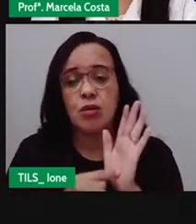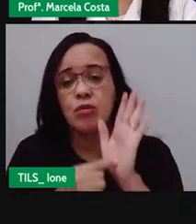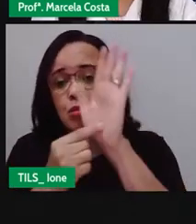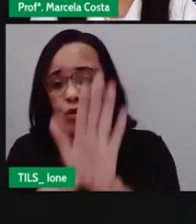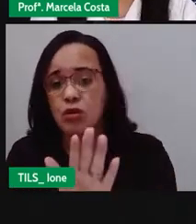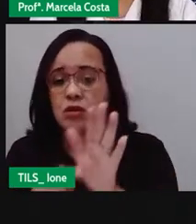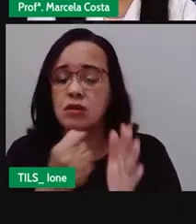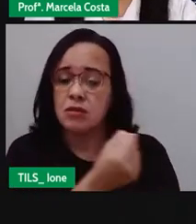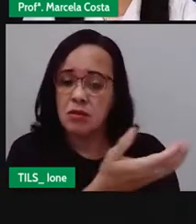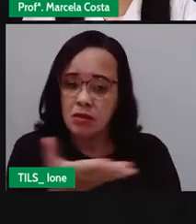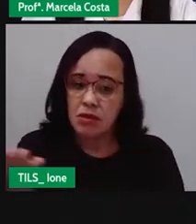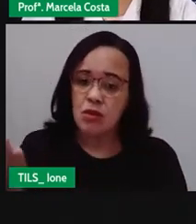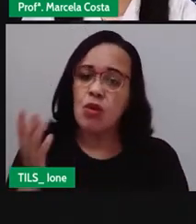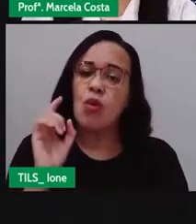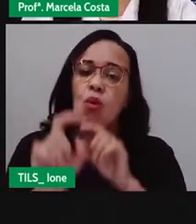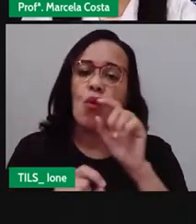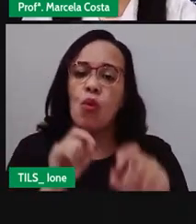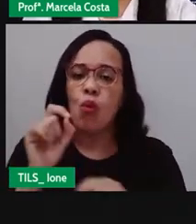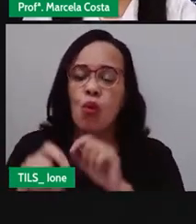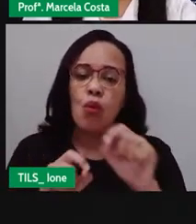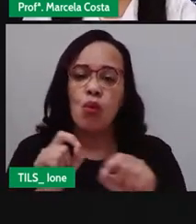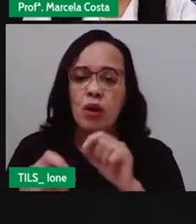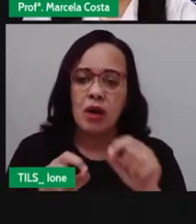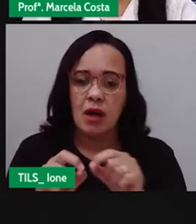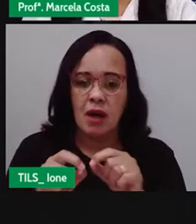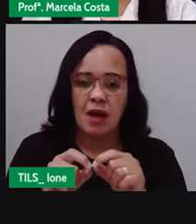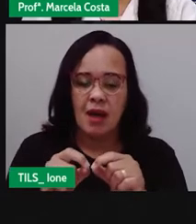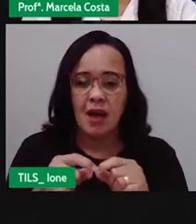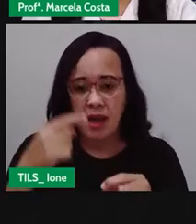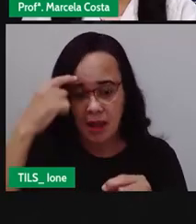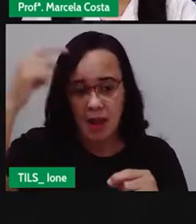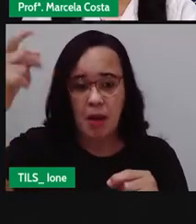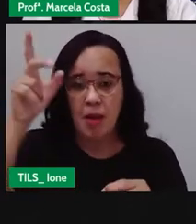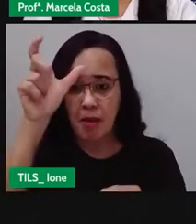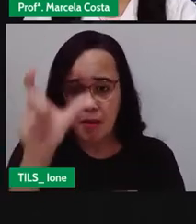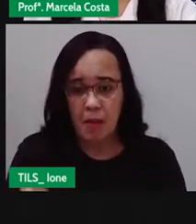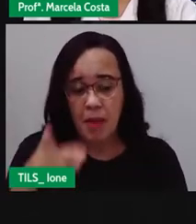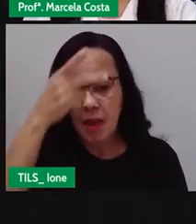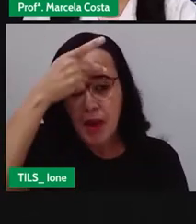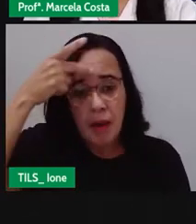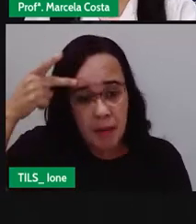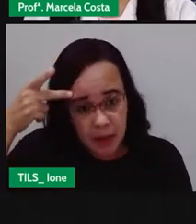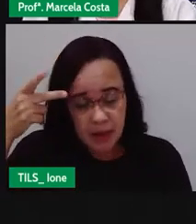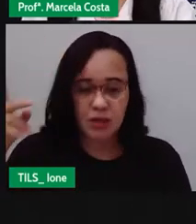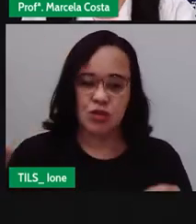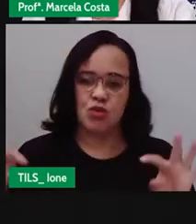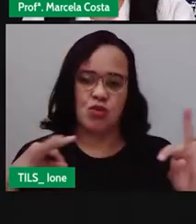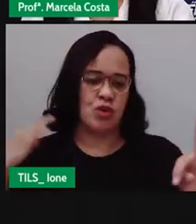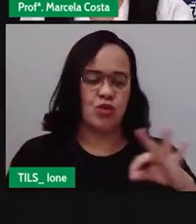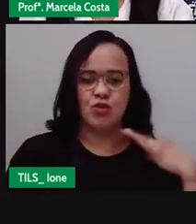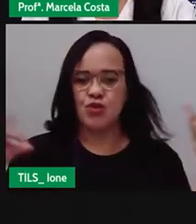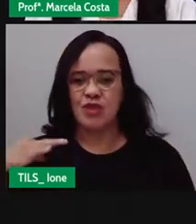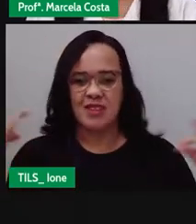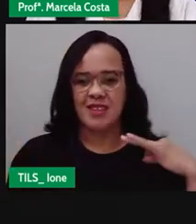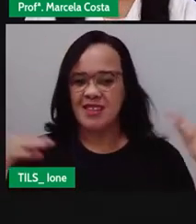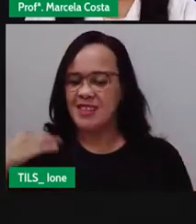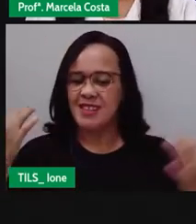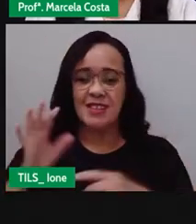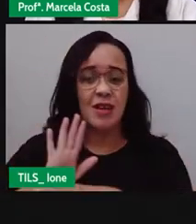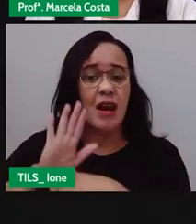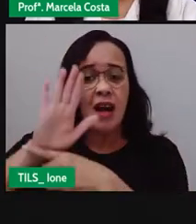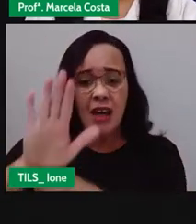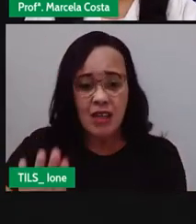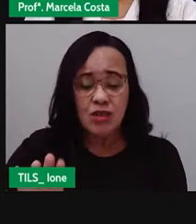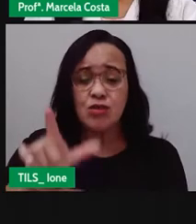um guia turístico. Com alguns pontos turísticos que tem aqui na